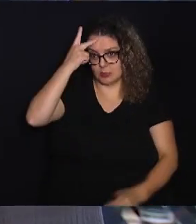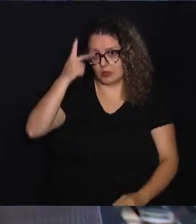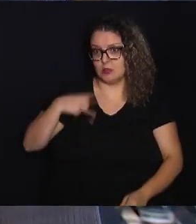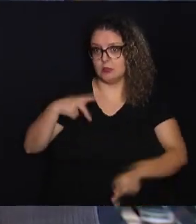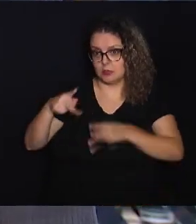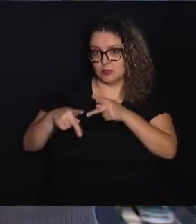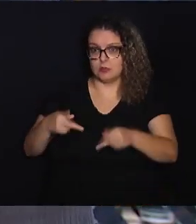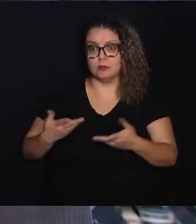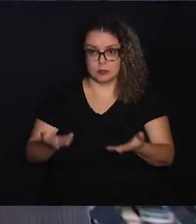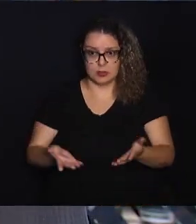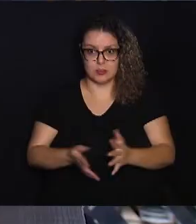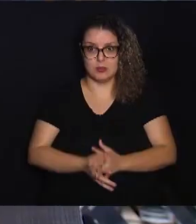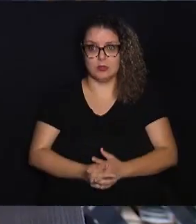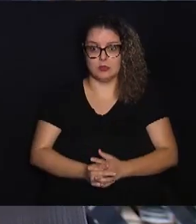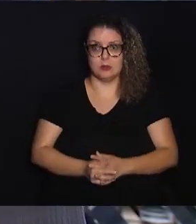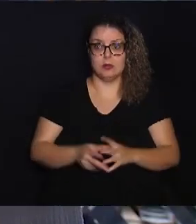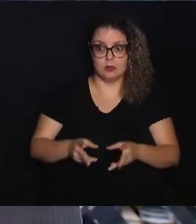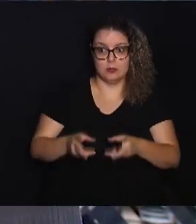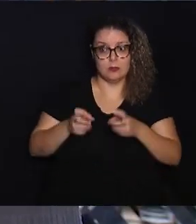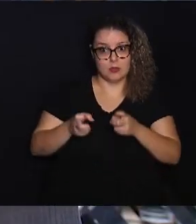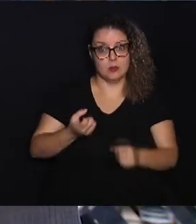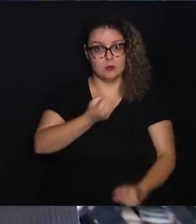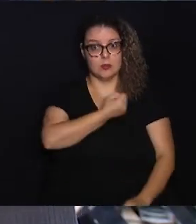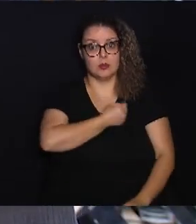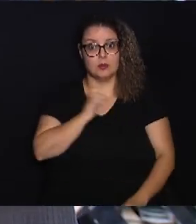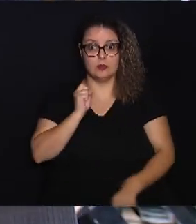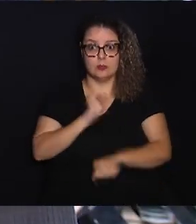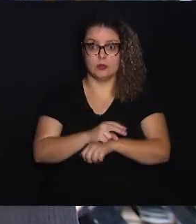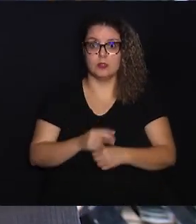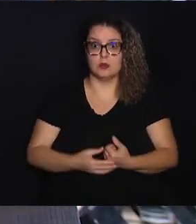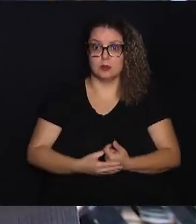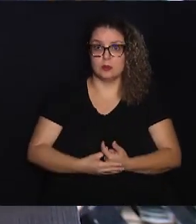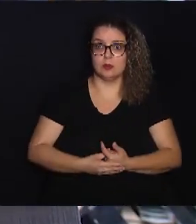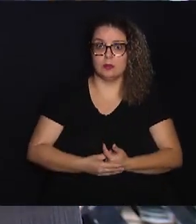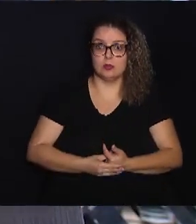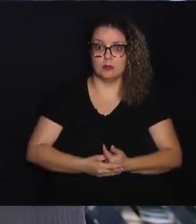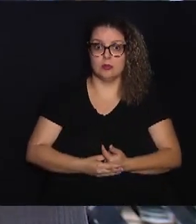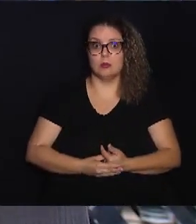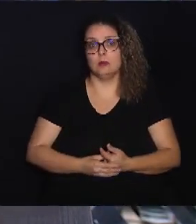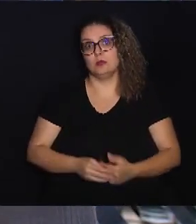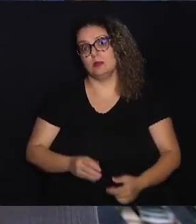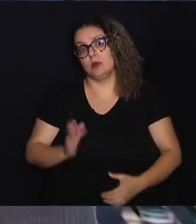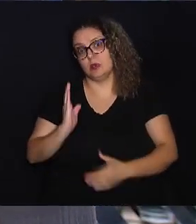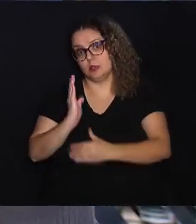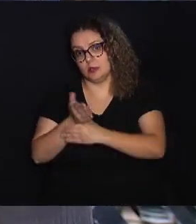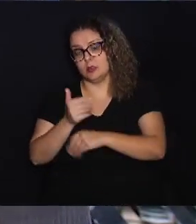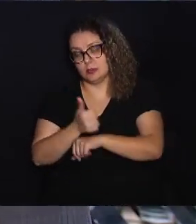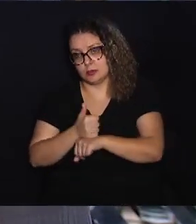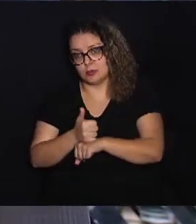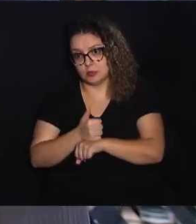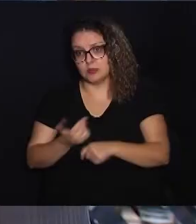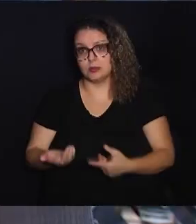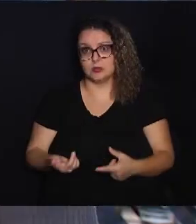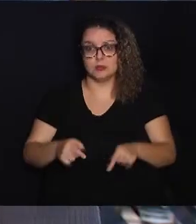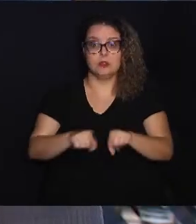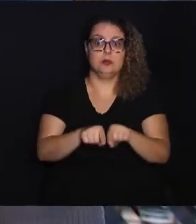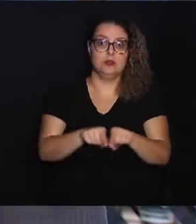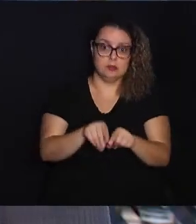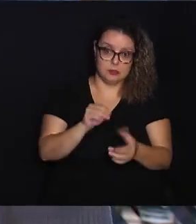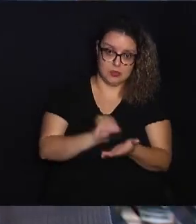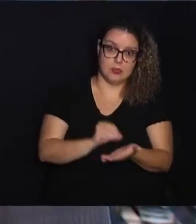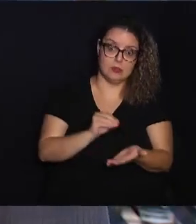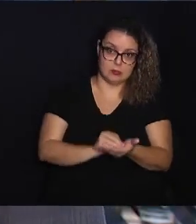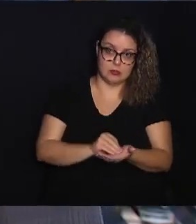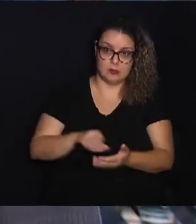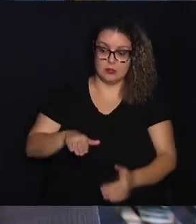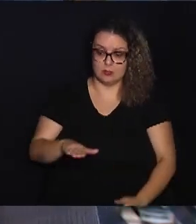da própria população, né? Que percebe o número de vagas para os taxistas e também a